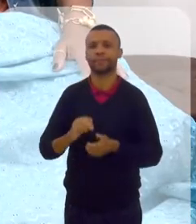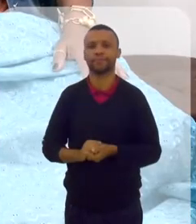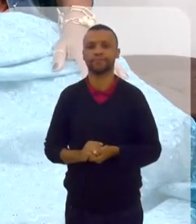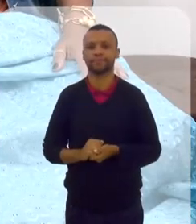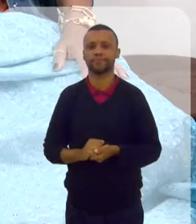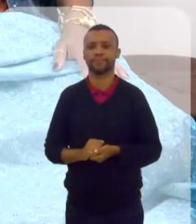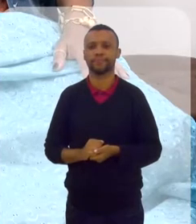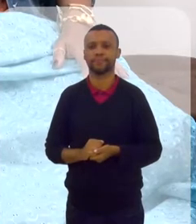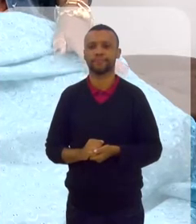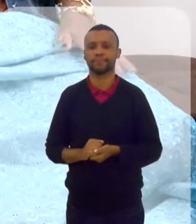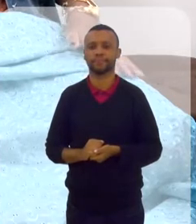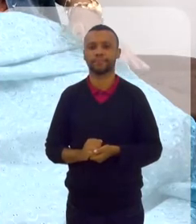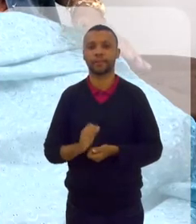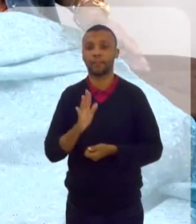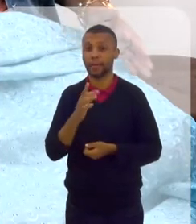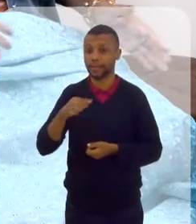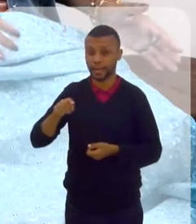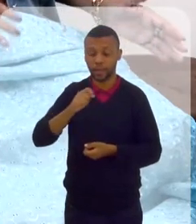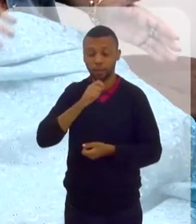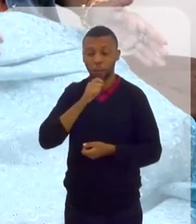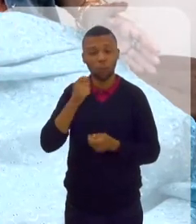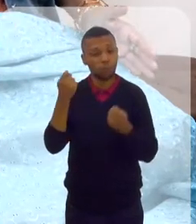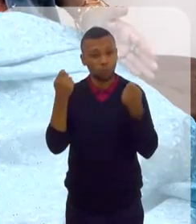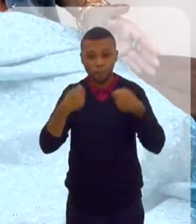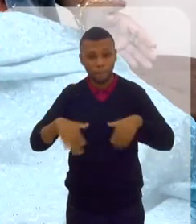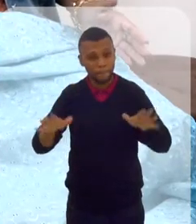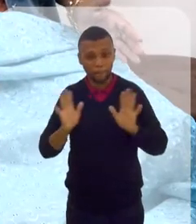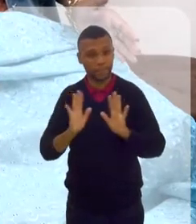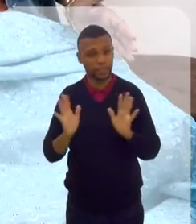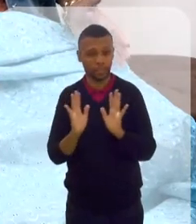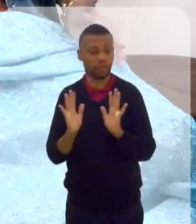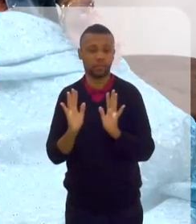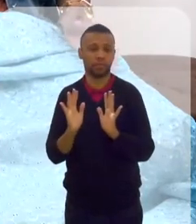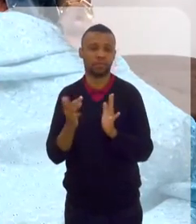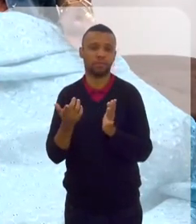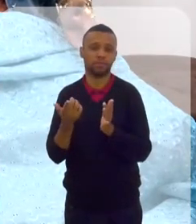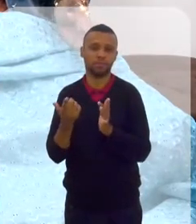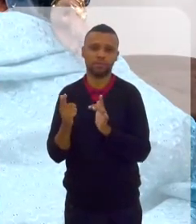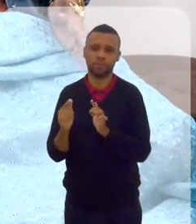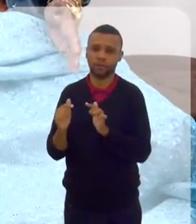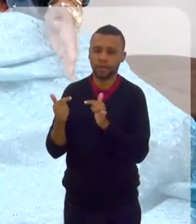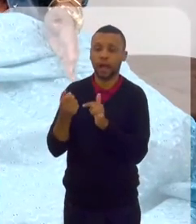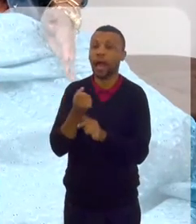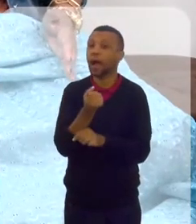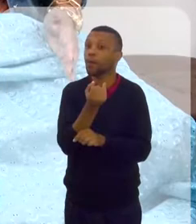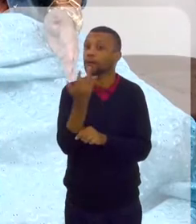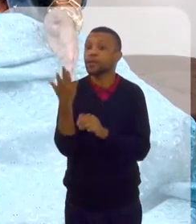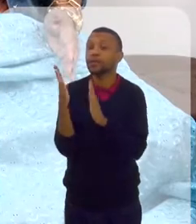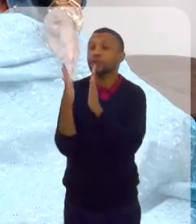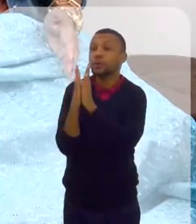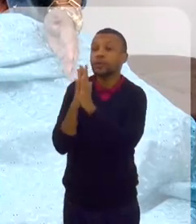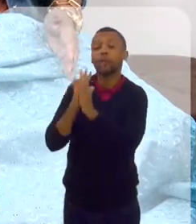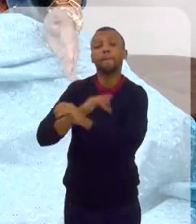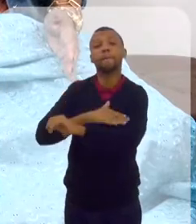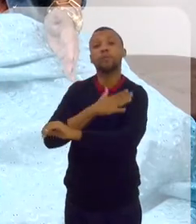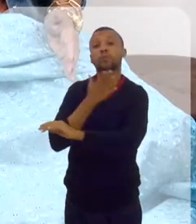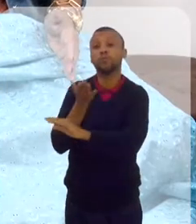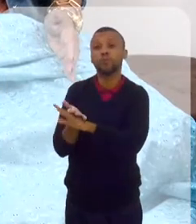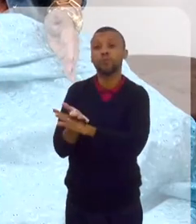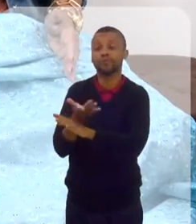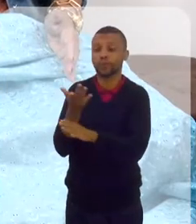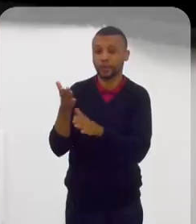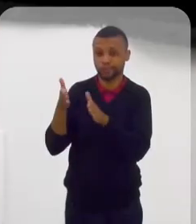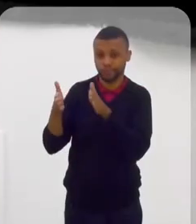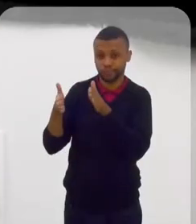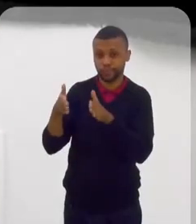Entendi. Mas eles ainda não têm a necessidade de fazer o número de orações que vocês fazem por dia. É verdade